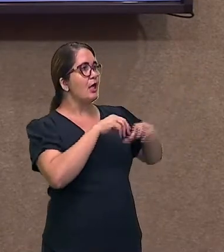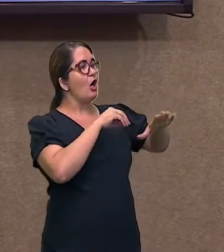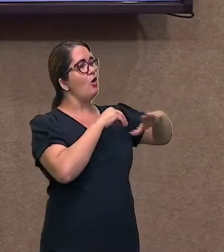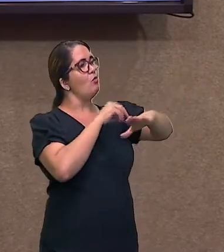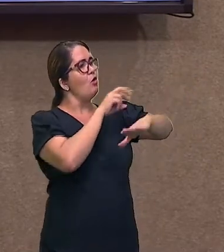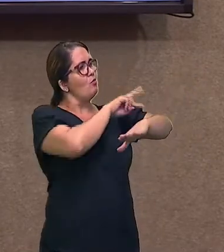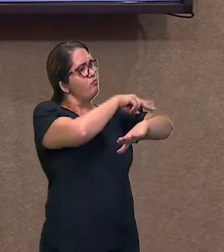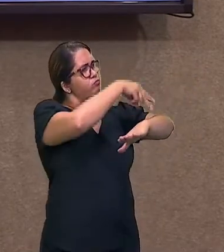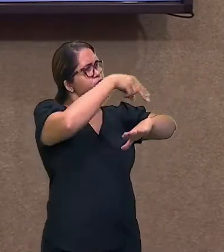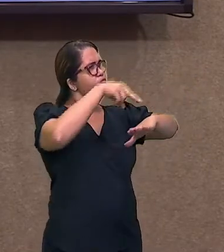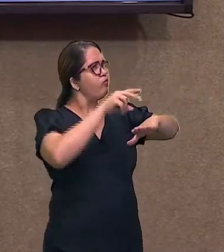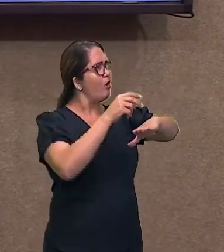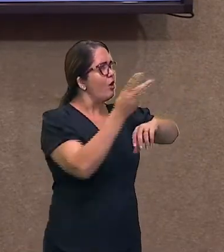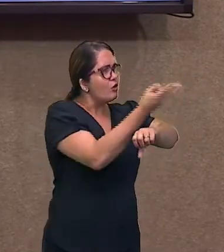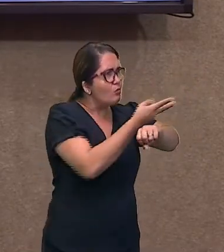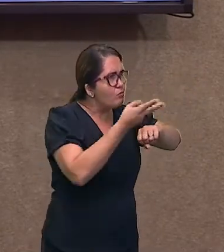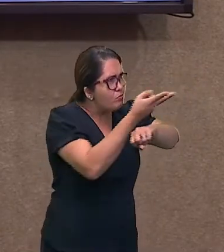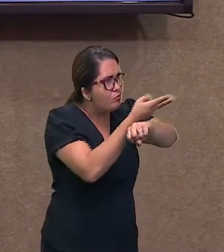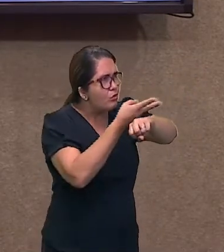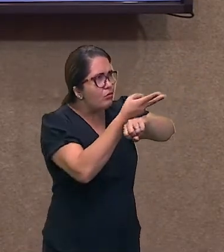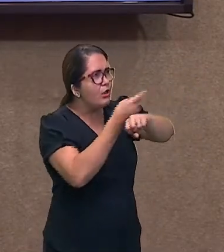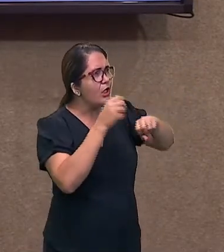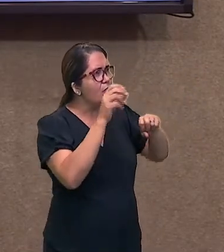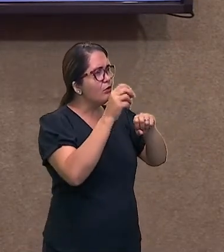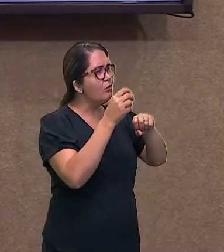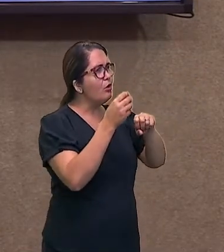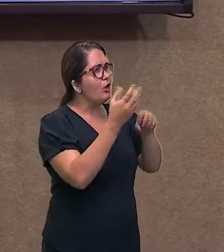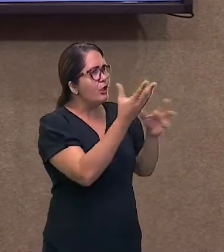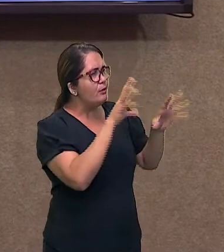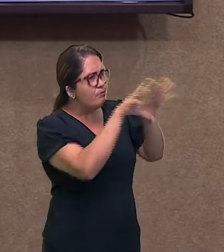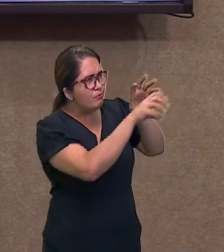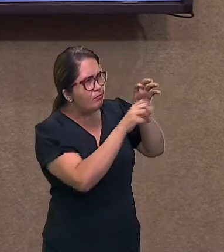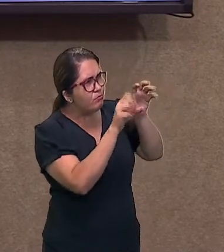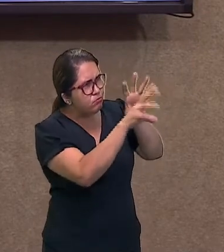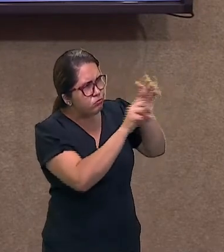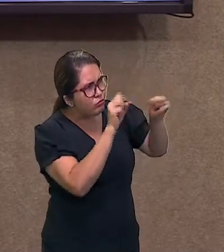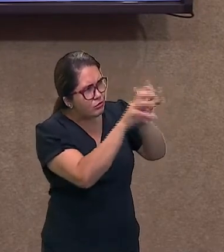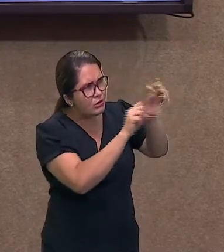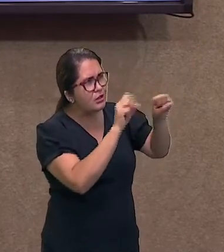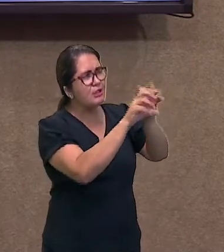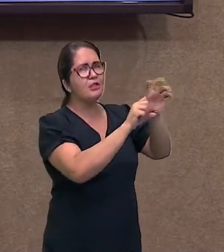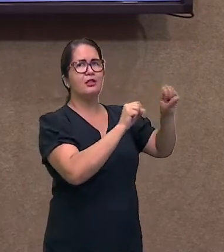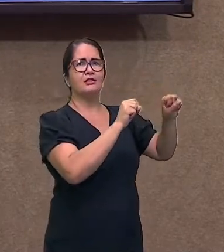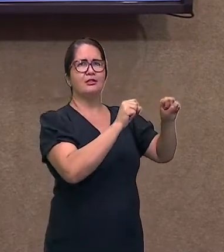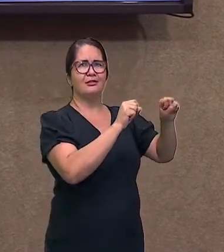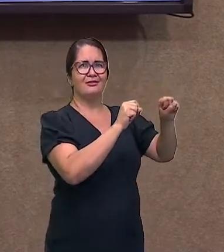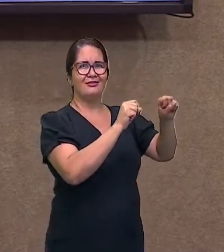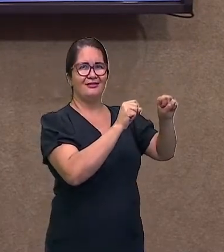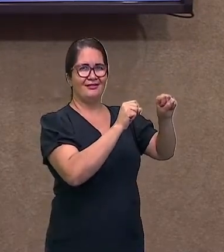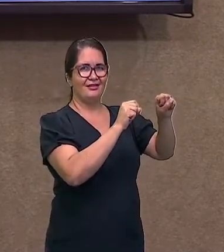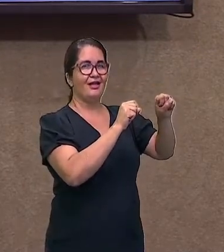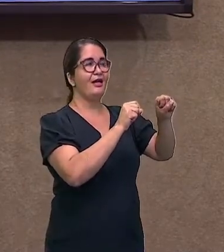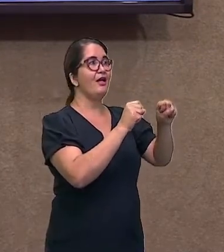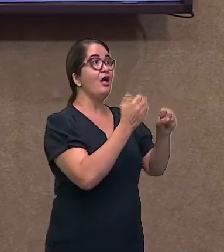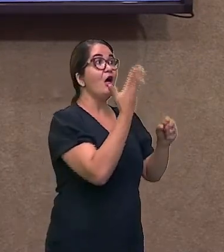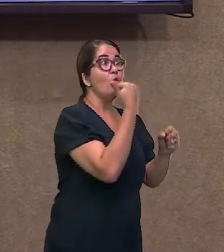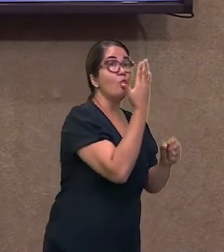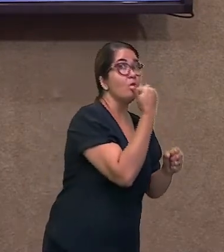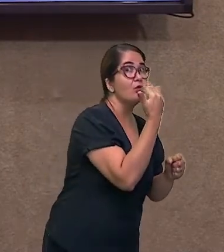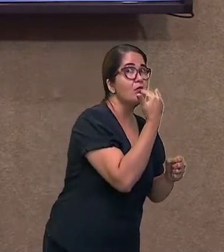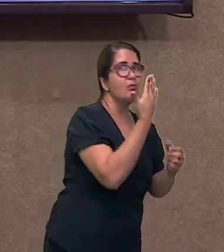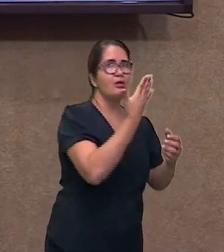fazendo que aconteça toda a interação do ambiente, sem que haja desequilíbrio.